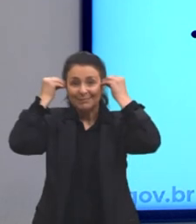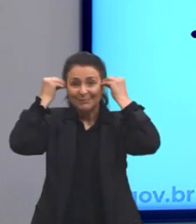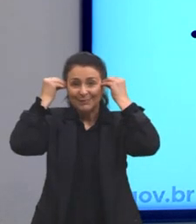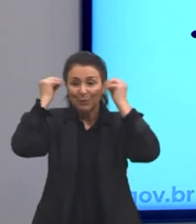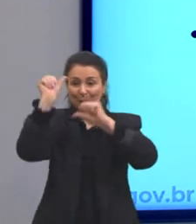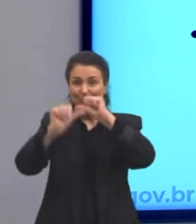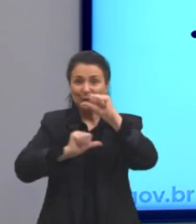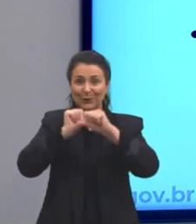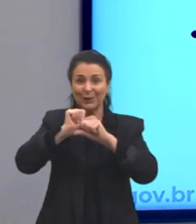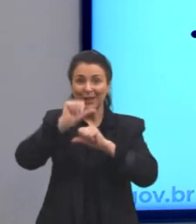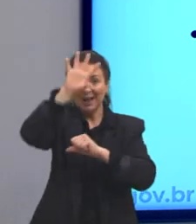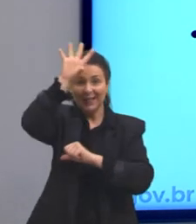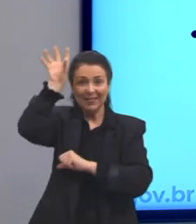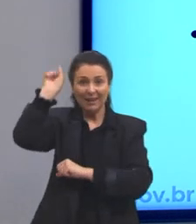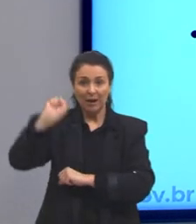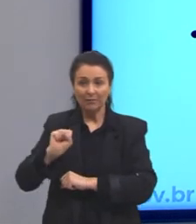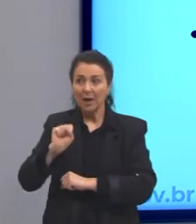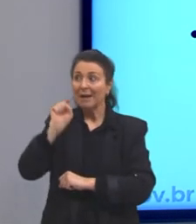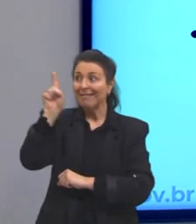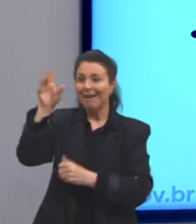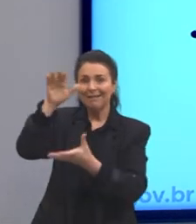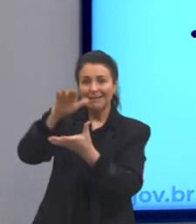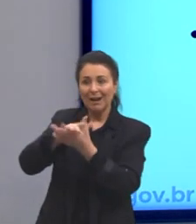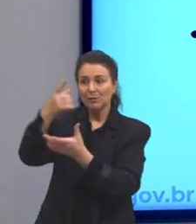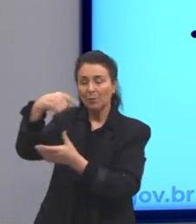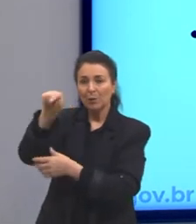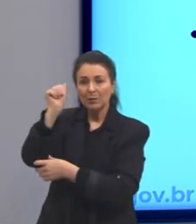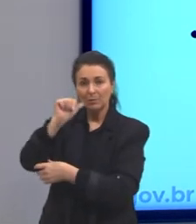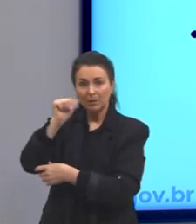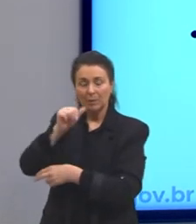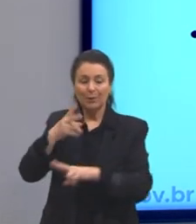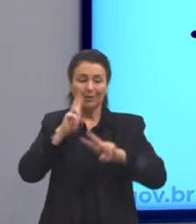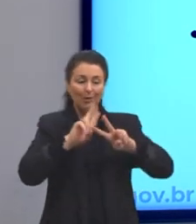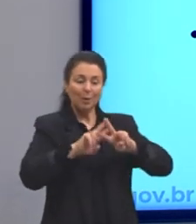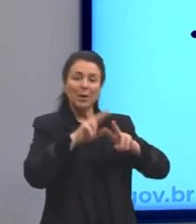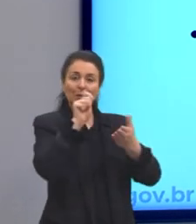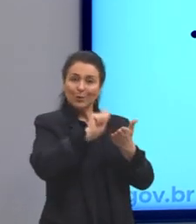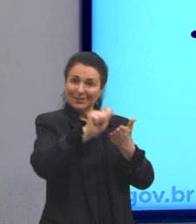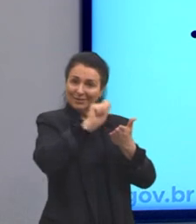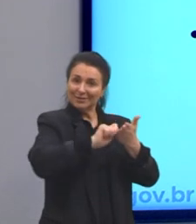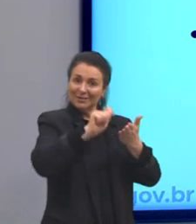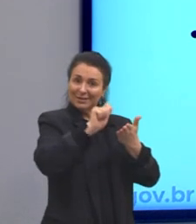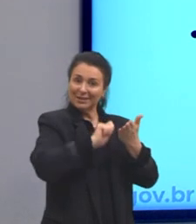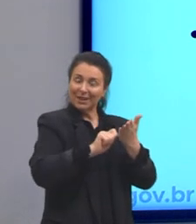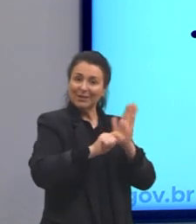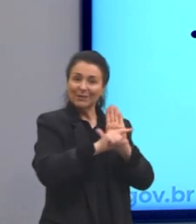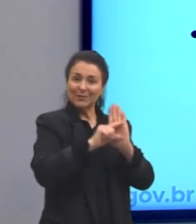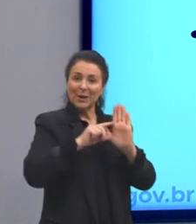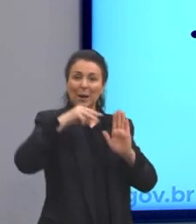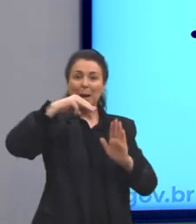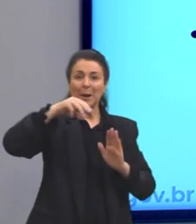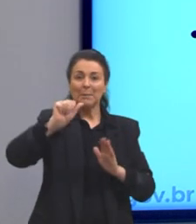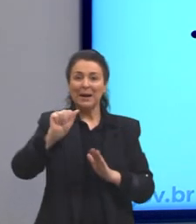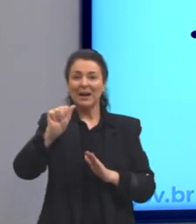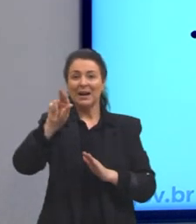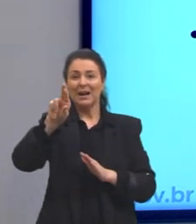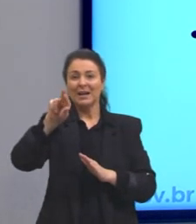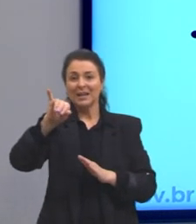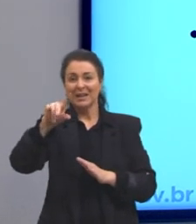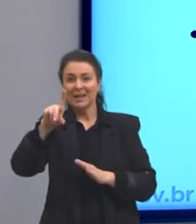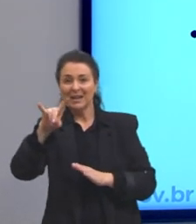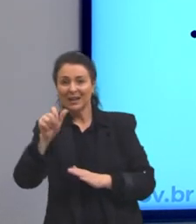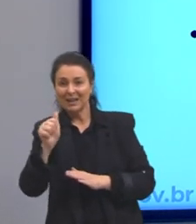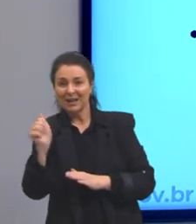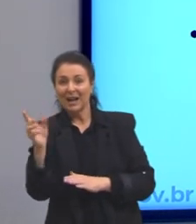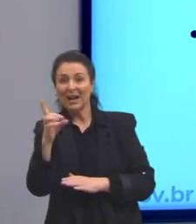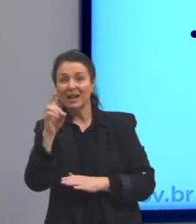uma outra moça. Só que ele, enquanto está preso, ele escreve a sua obra-prima, que é Marília de Dirceu. Dirceu